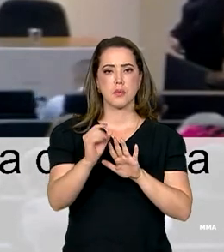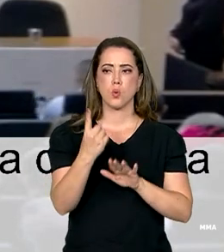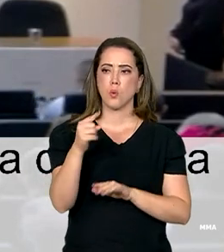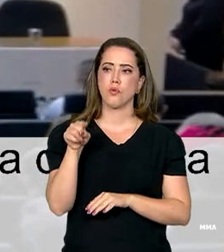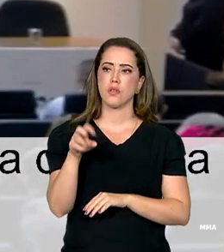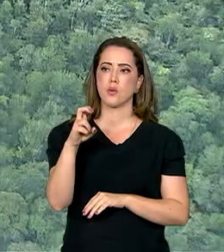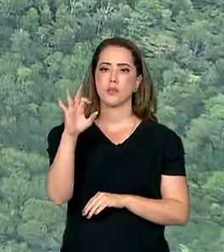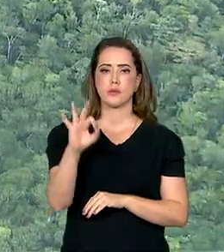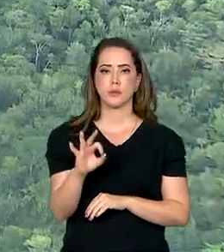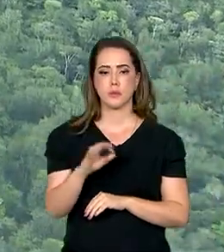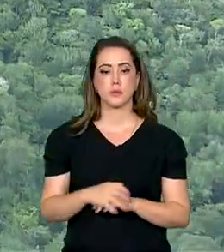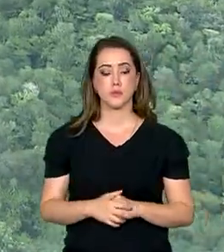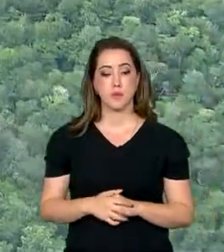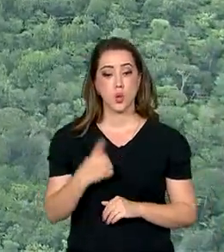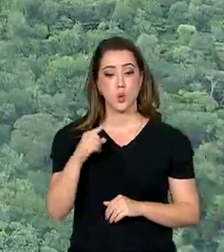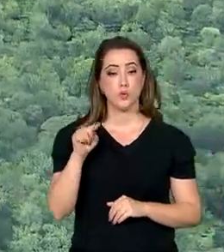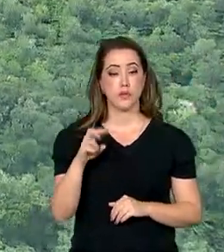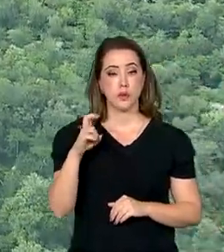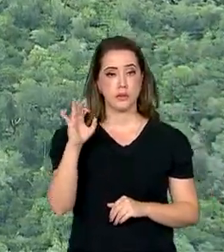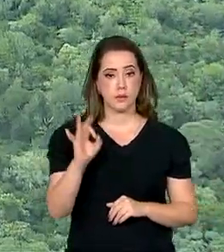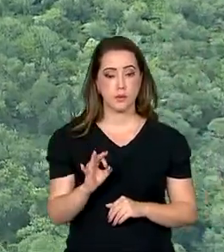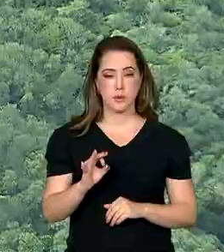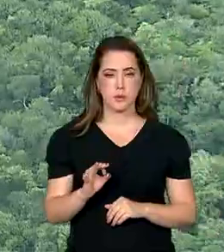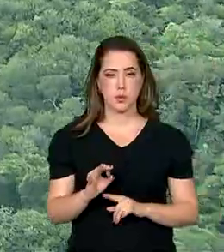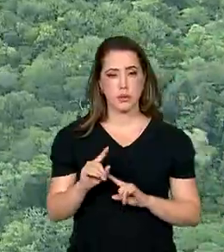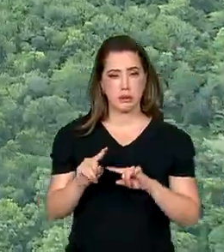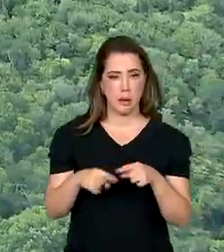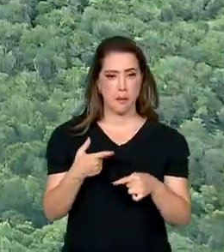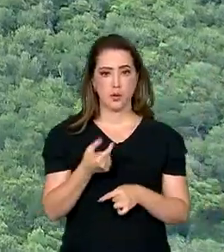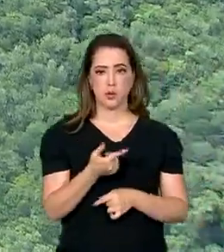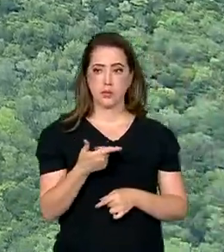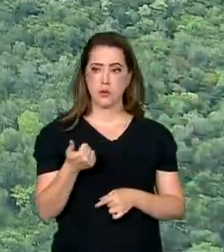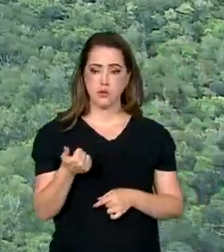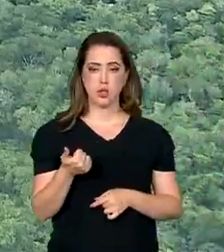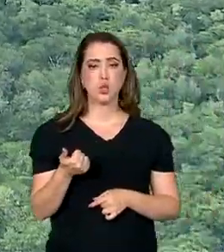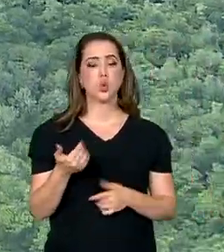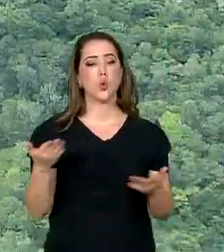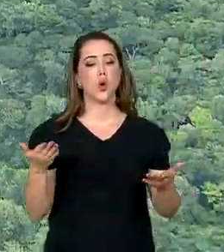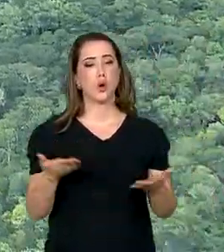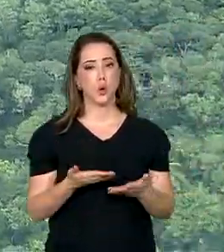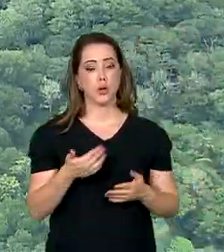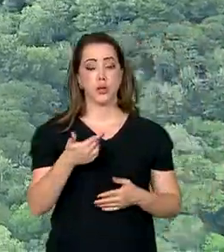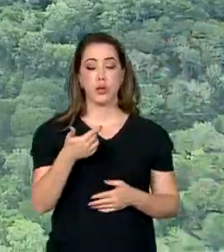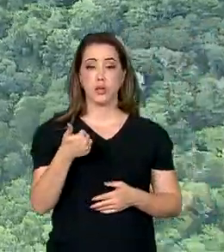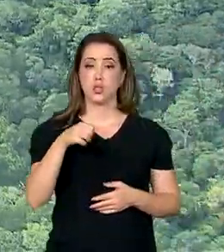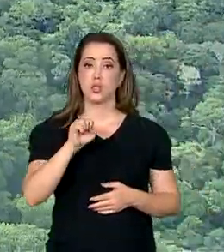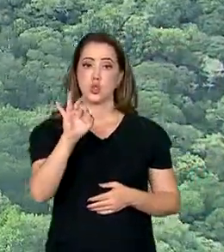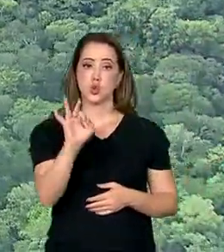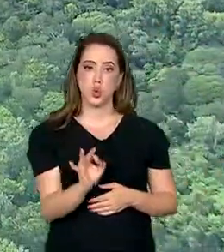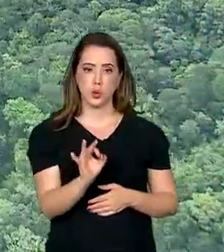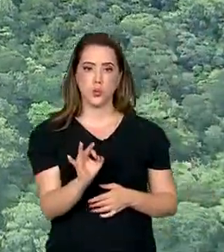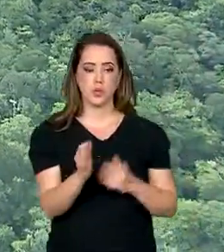,5%. Em 2021, é de 18% a área